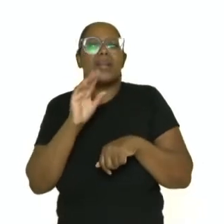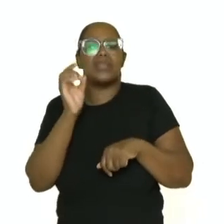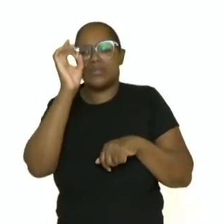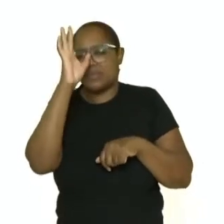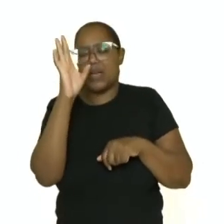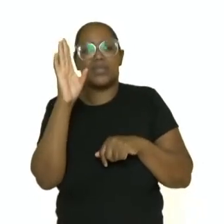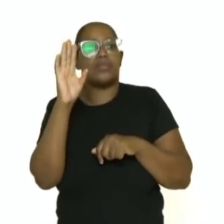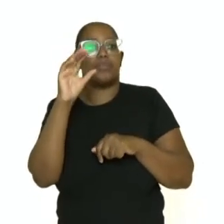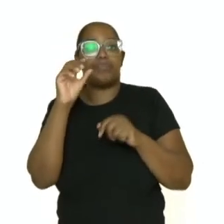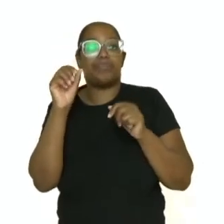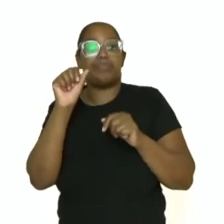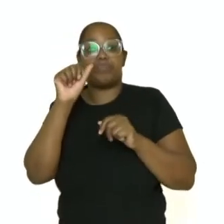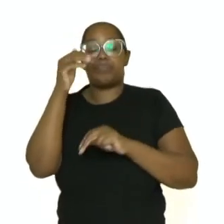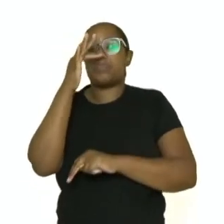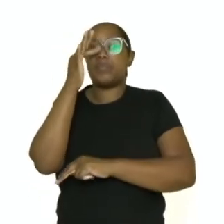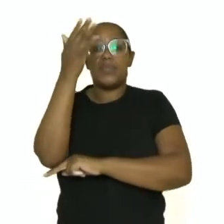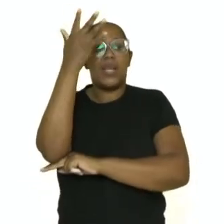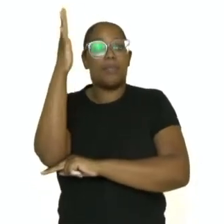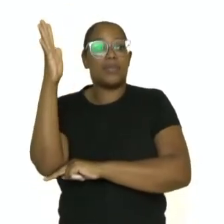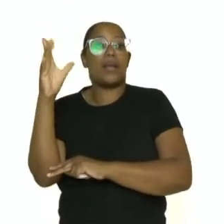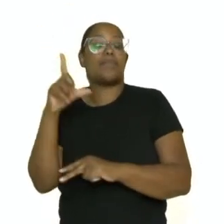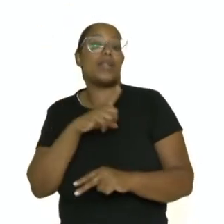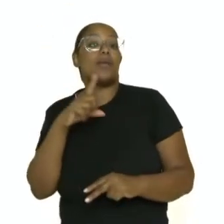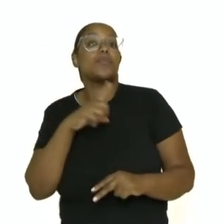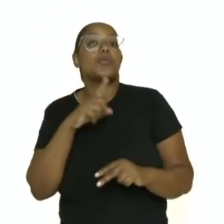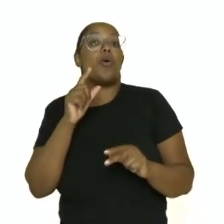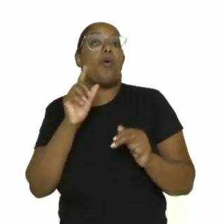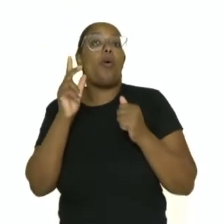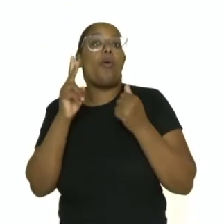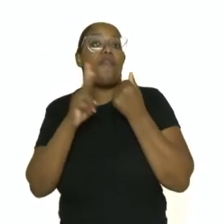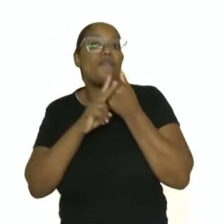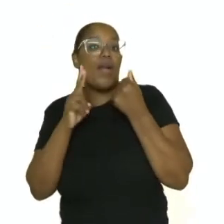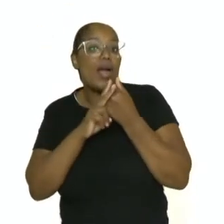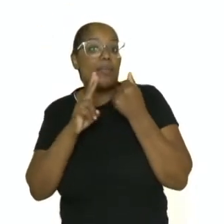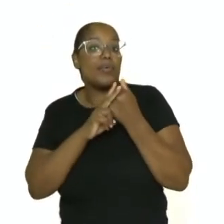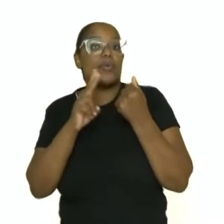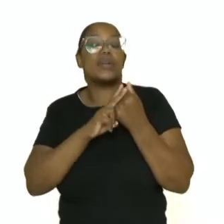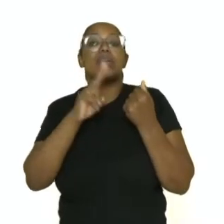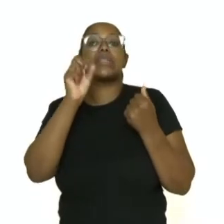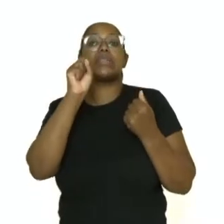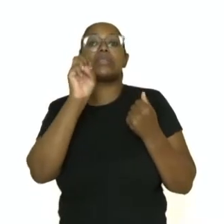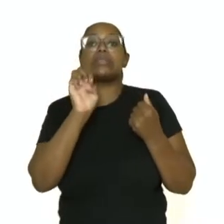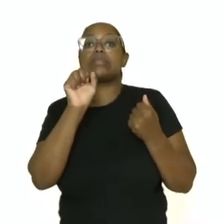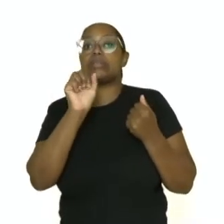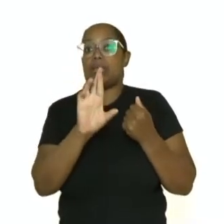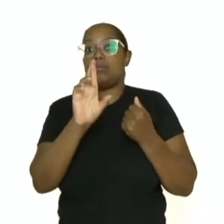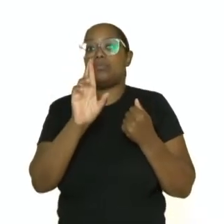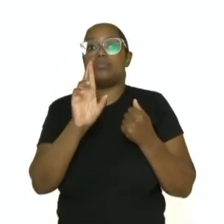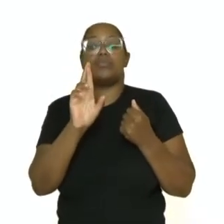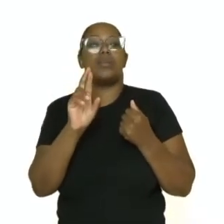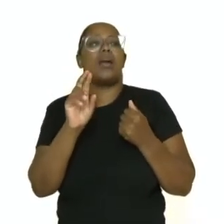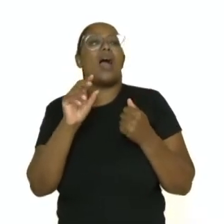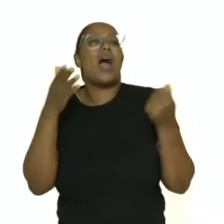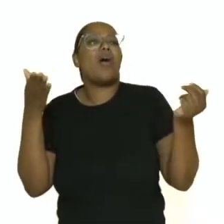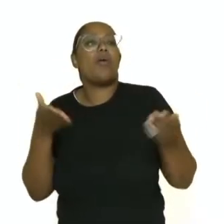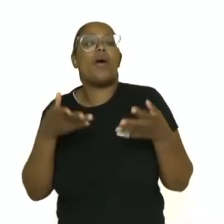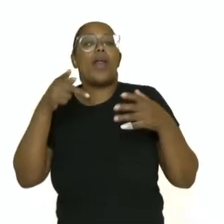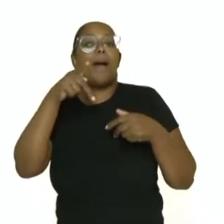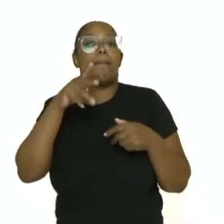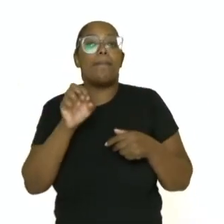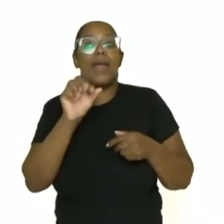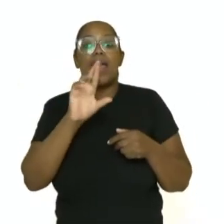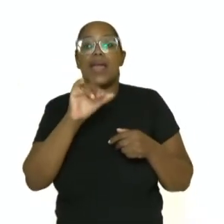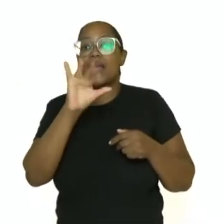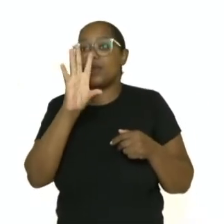a celeiro do mundo. Temos aqui o verbo ser no presente. Então, Amazônia é. Período. Período